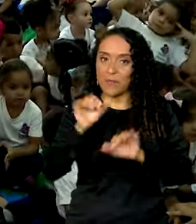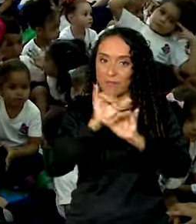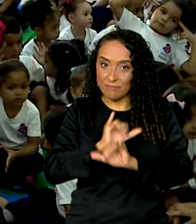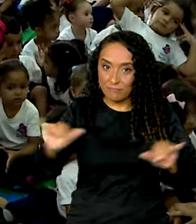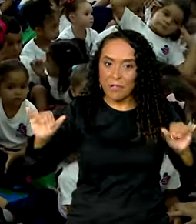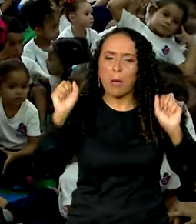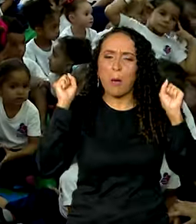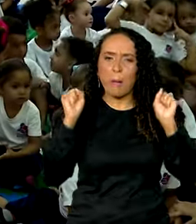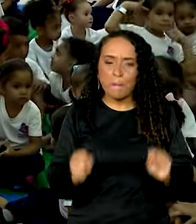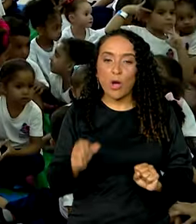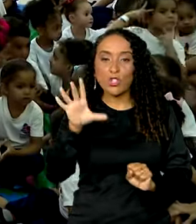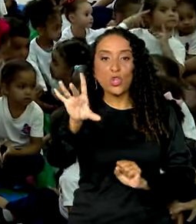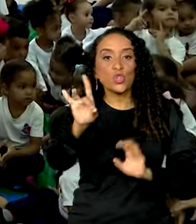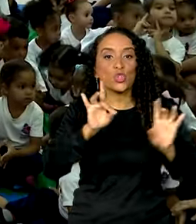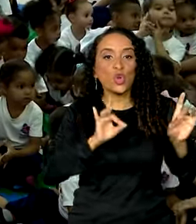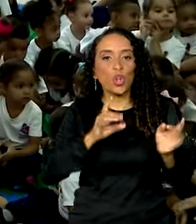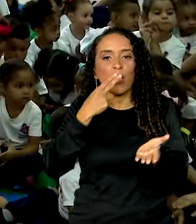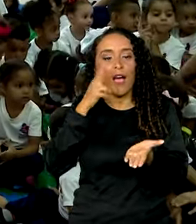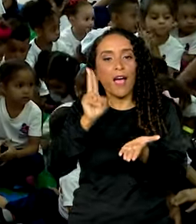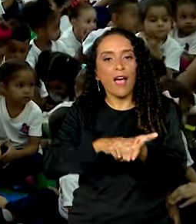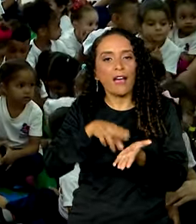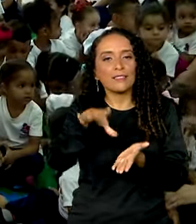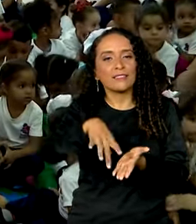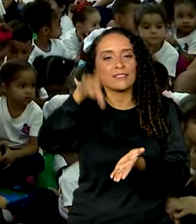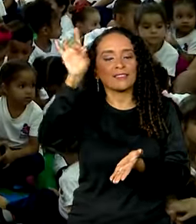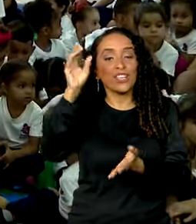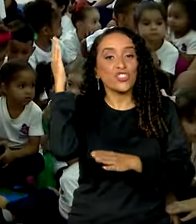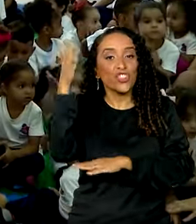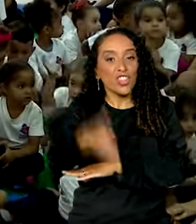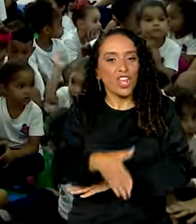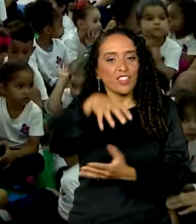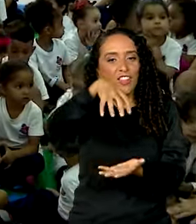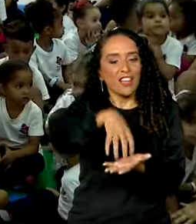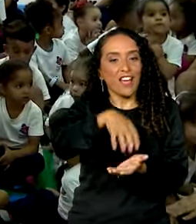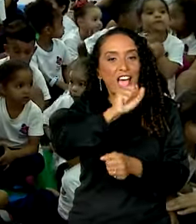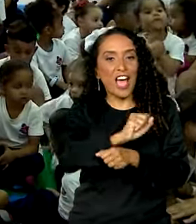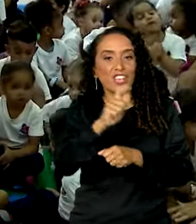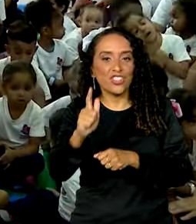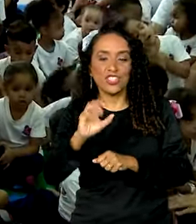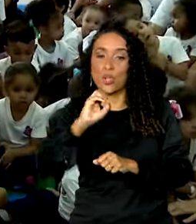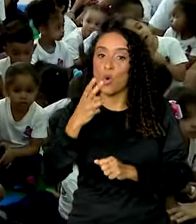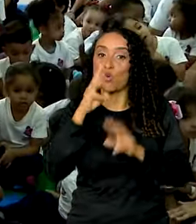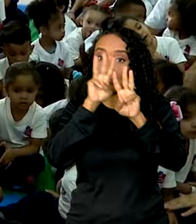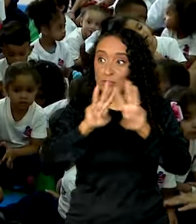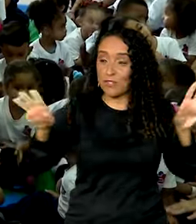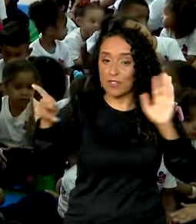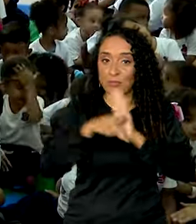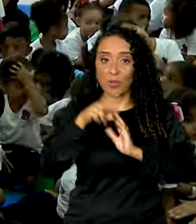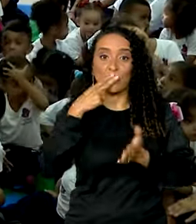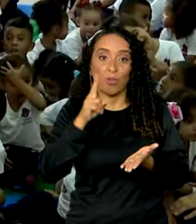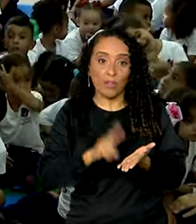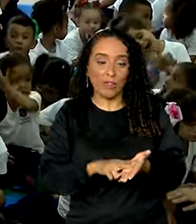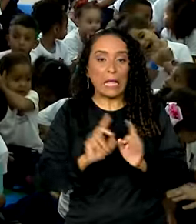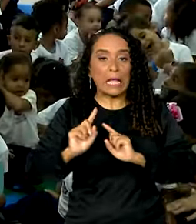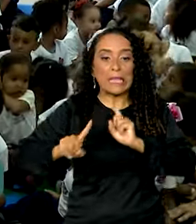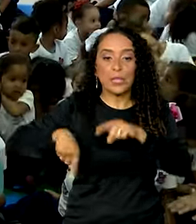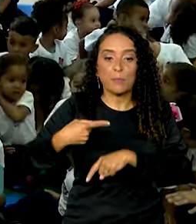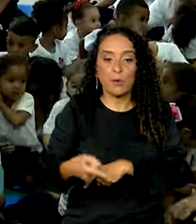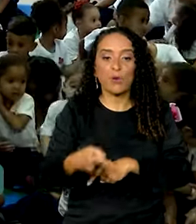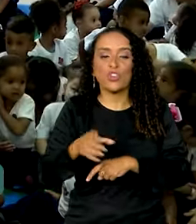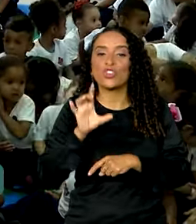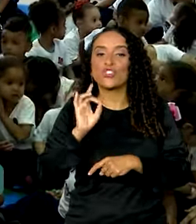campanha podem escolher uma cartinha diretamente em uma agência ou no site dos Correios. Depois,